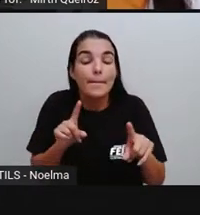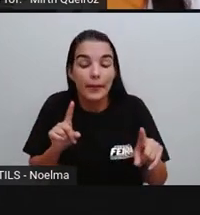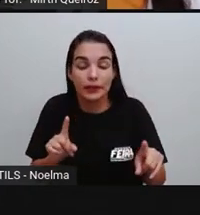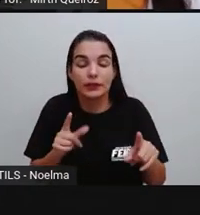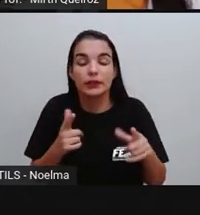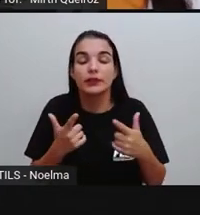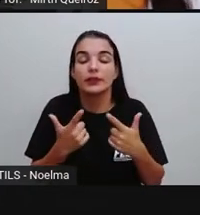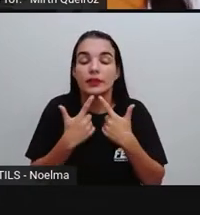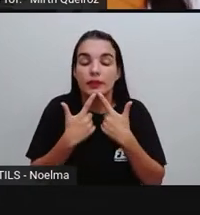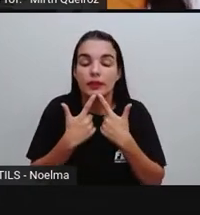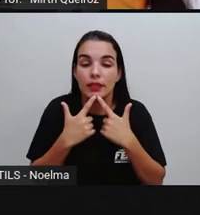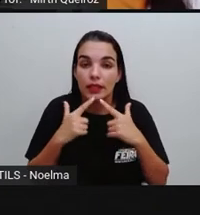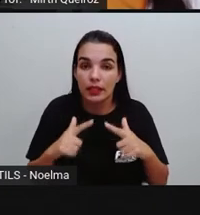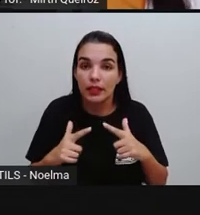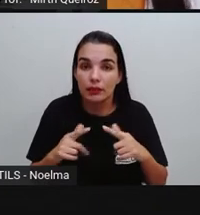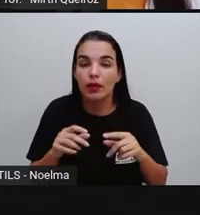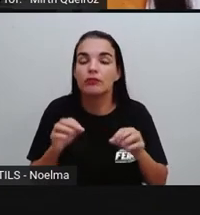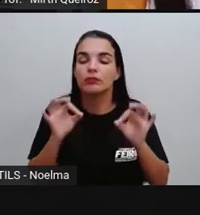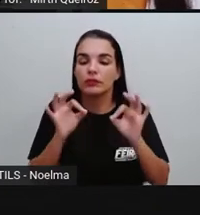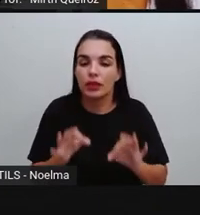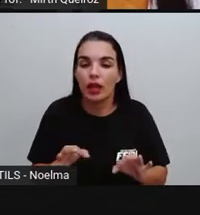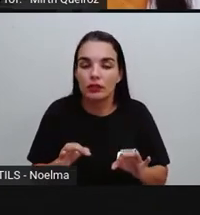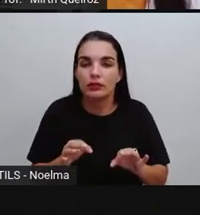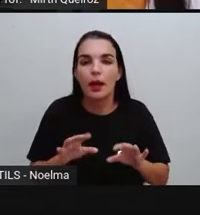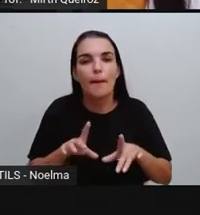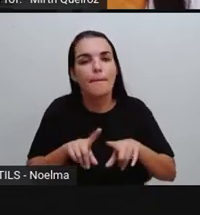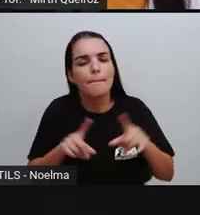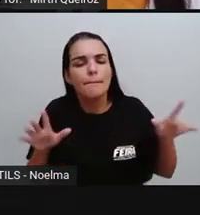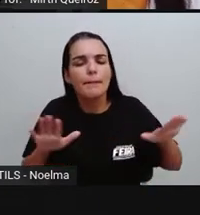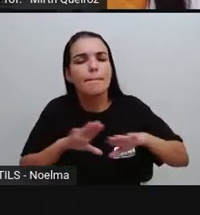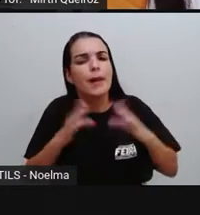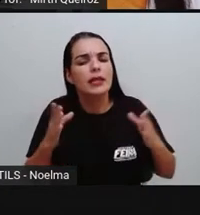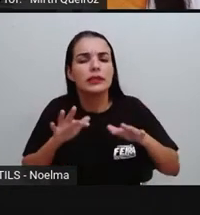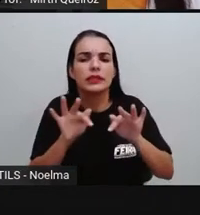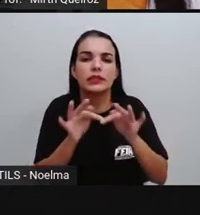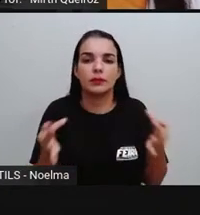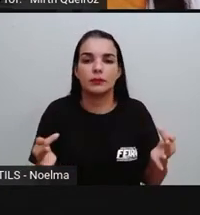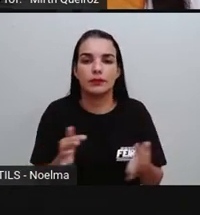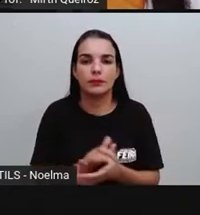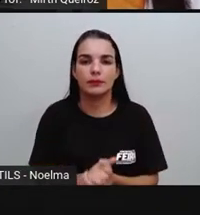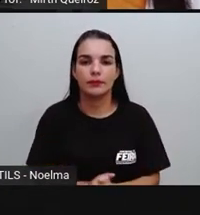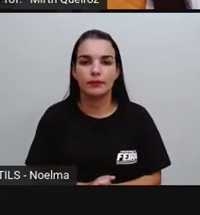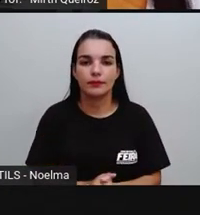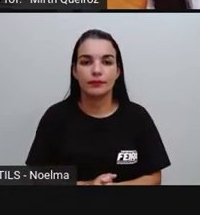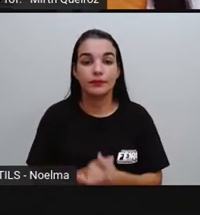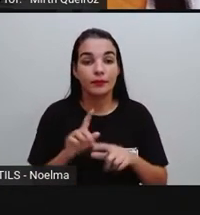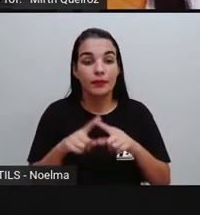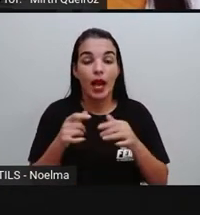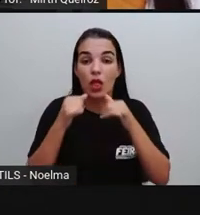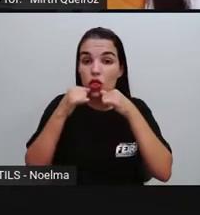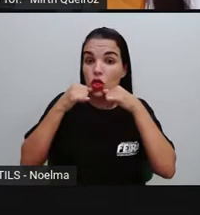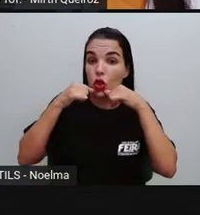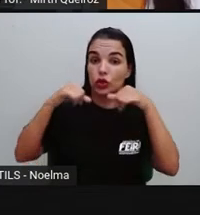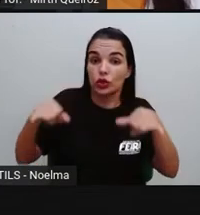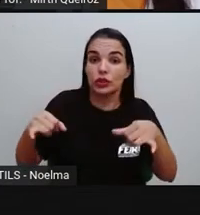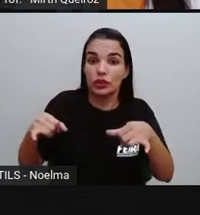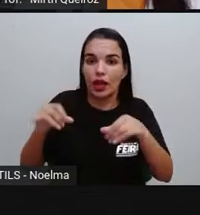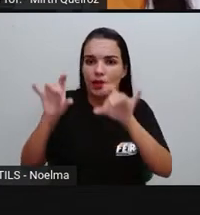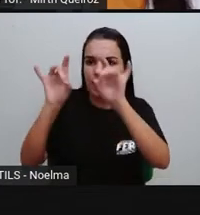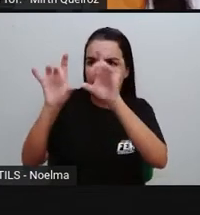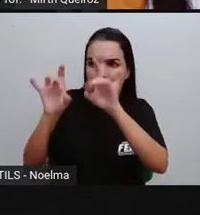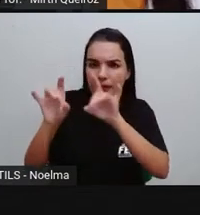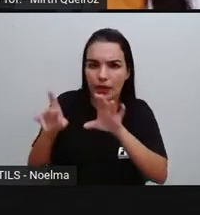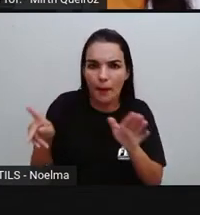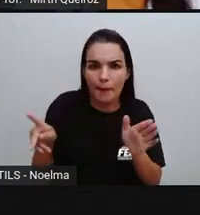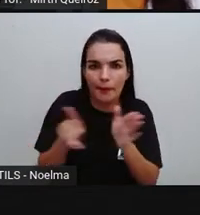língua padrão. Porém, uma linguagem mais simples. A notícia de forma específica possui